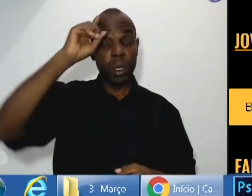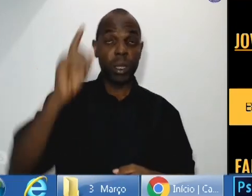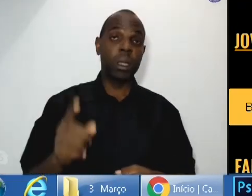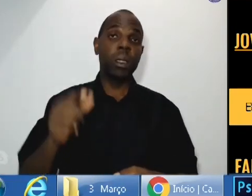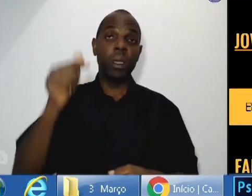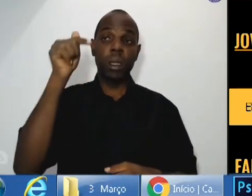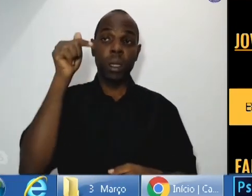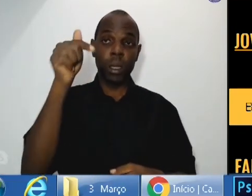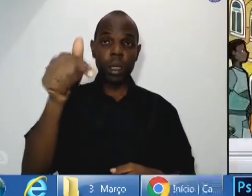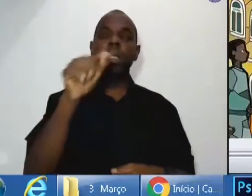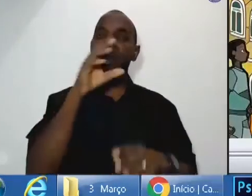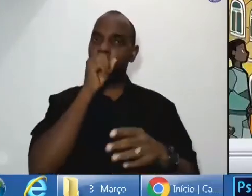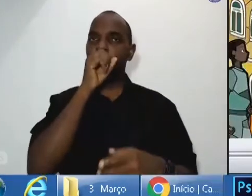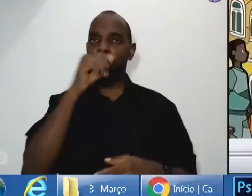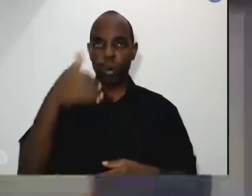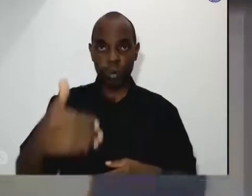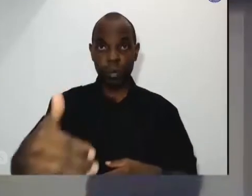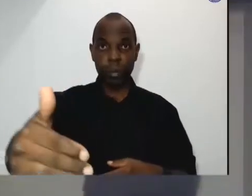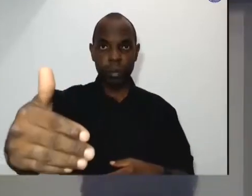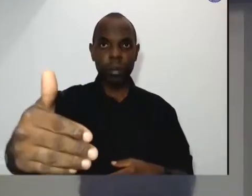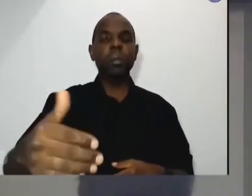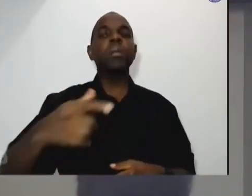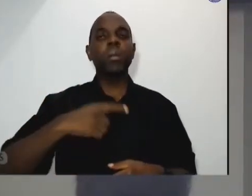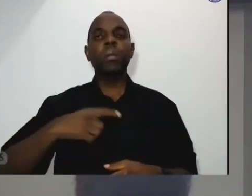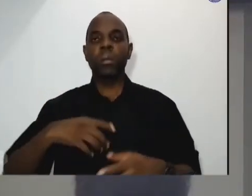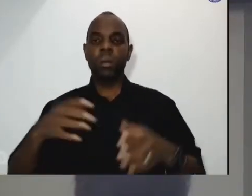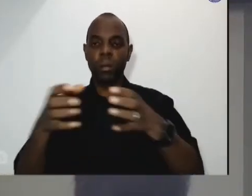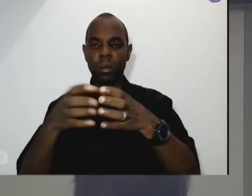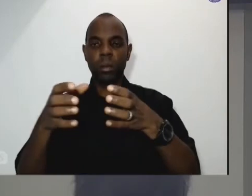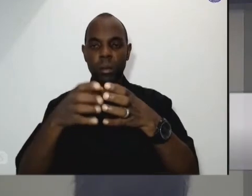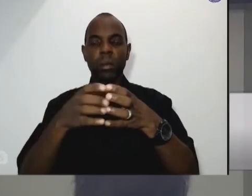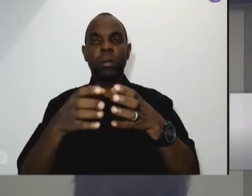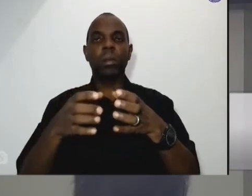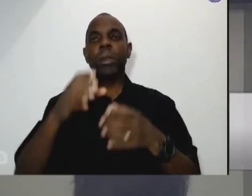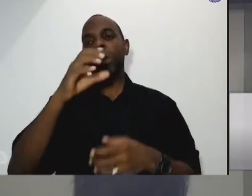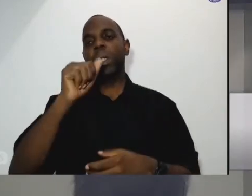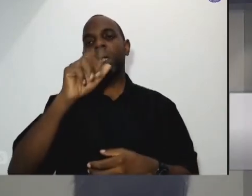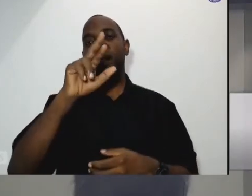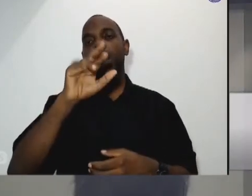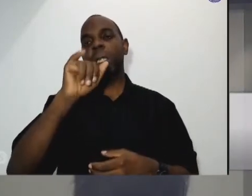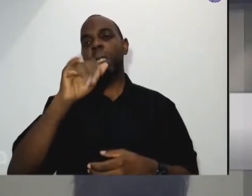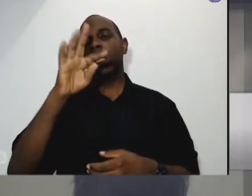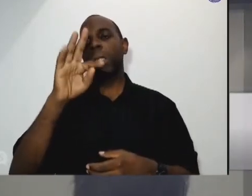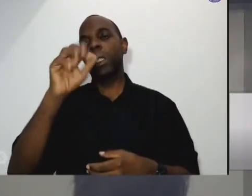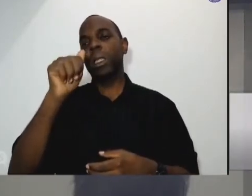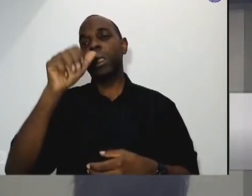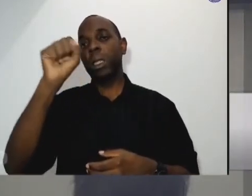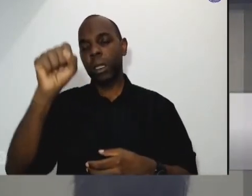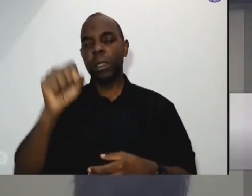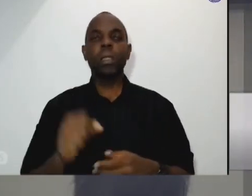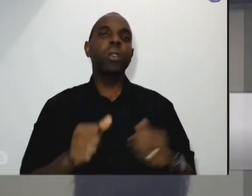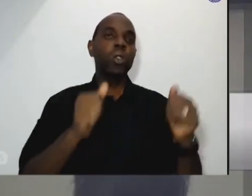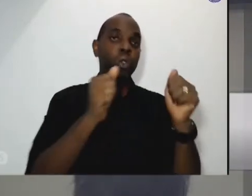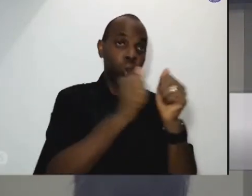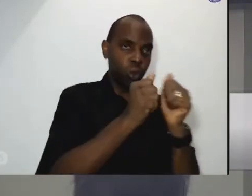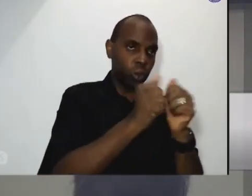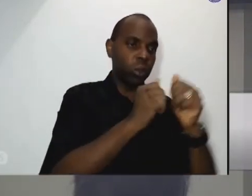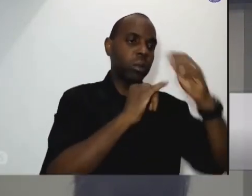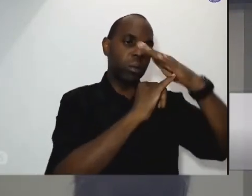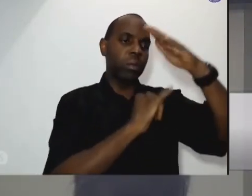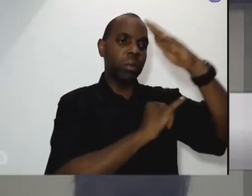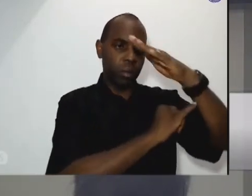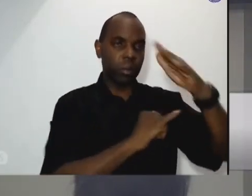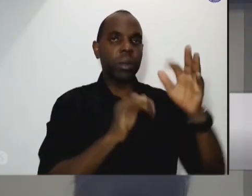sábado a comissão das pastorais sociais da Caritas juntamente com a campanha da fraternidade a gente vai ter um encontro